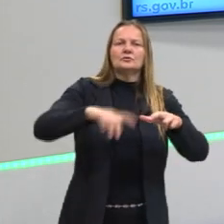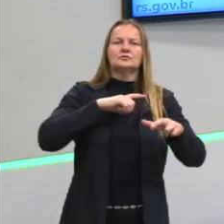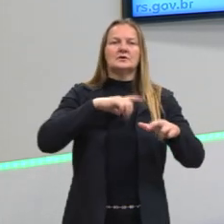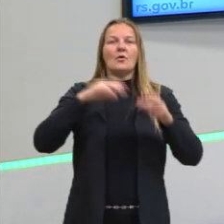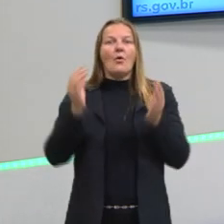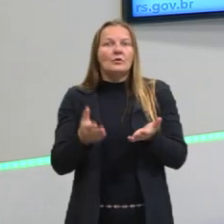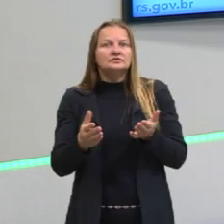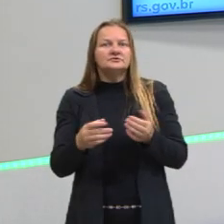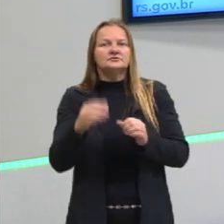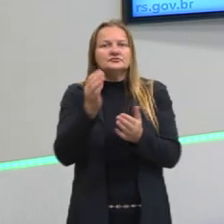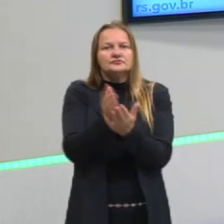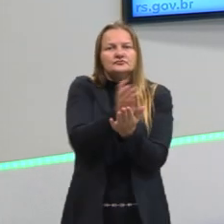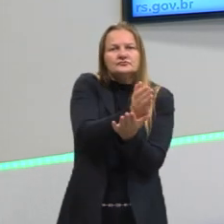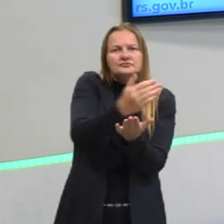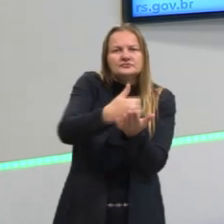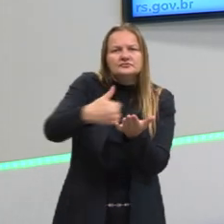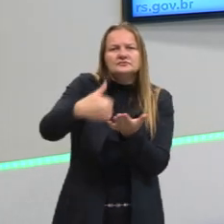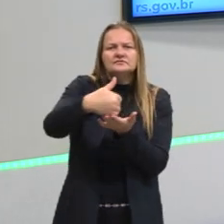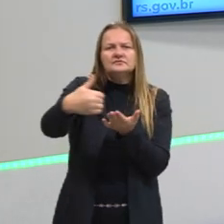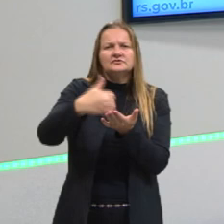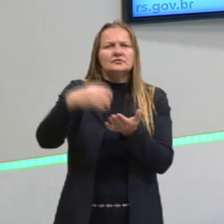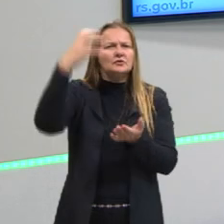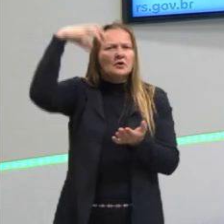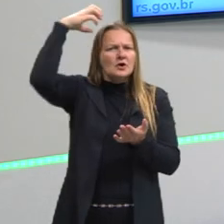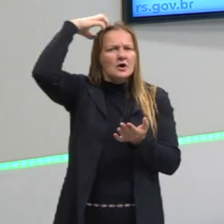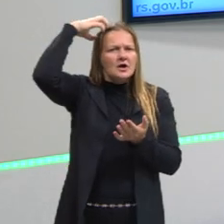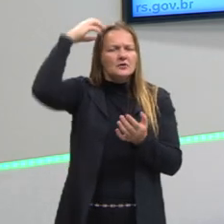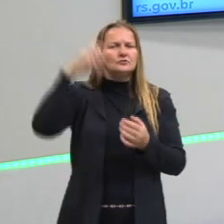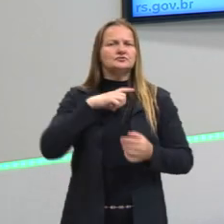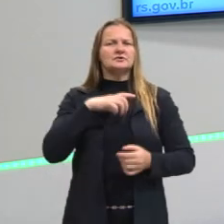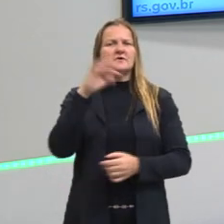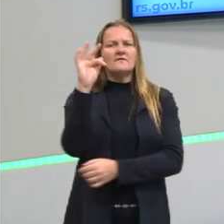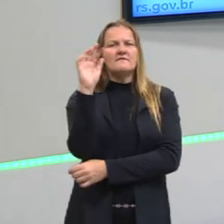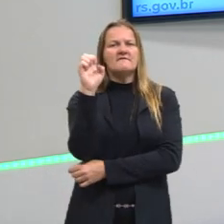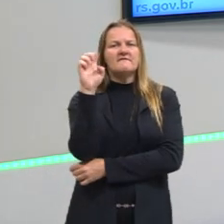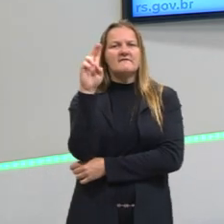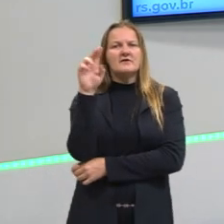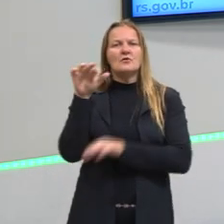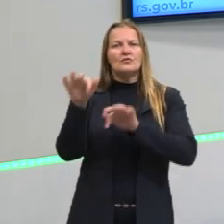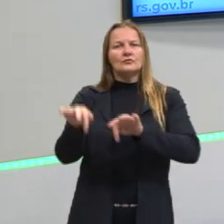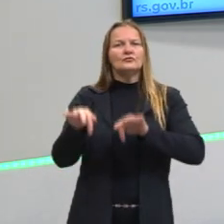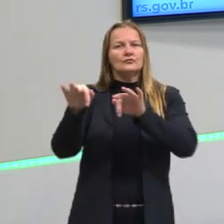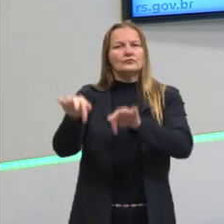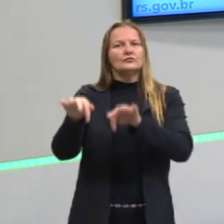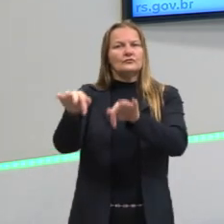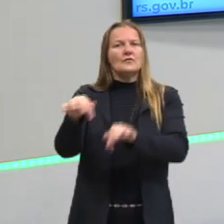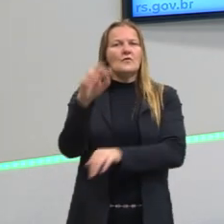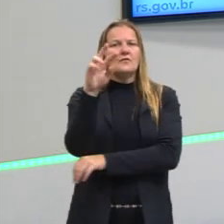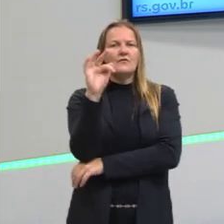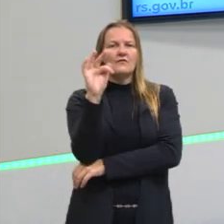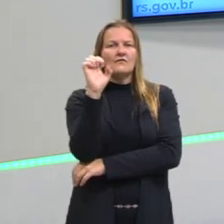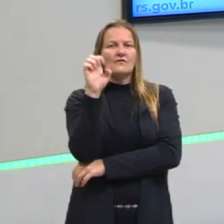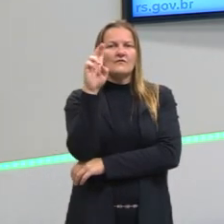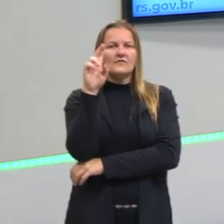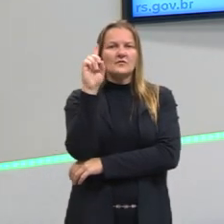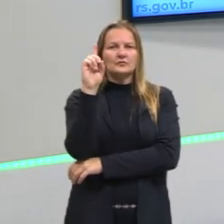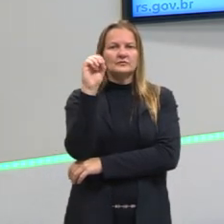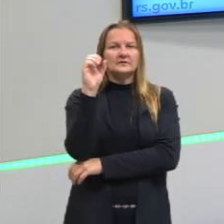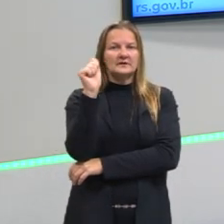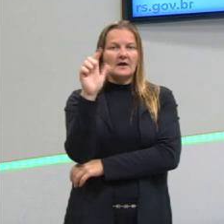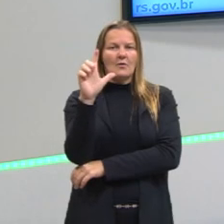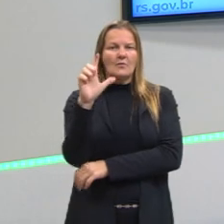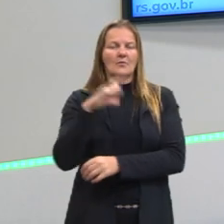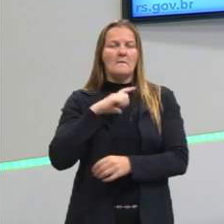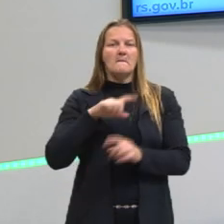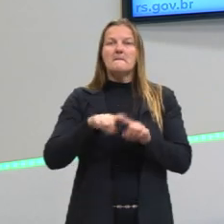dia, estava dividido em muitos reinos. Cada um tinha um senhor feudal. Às vezes existia a figura de um rei, mas ele não tinha